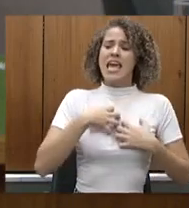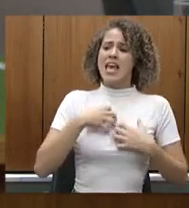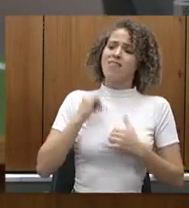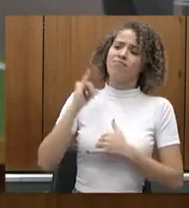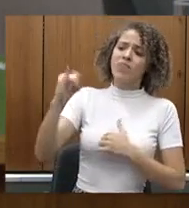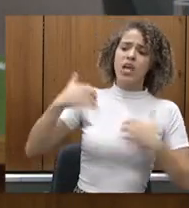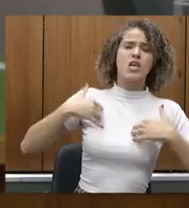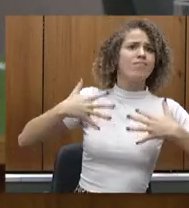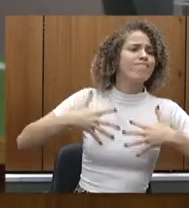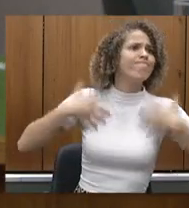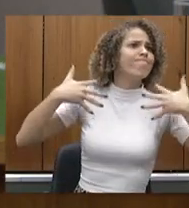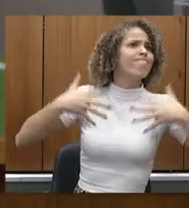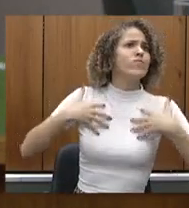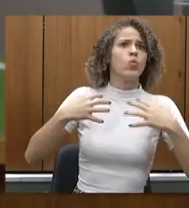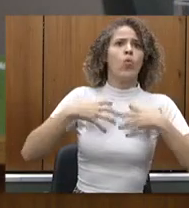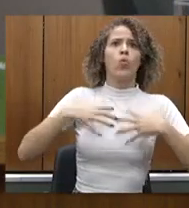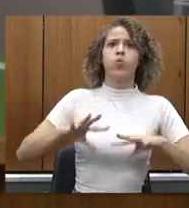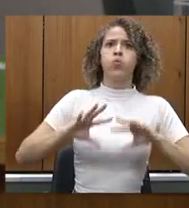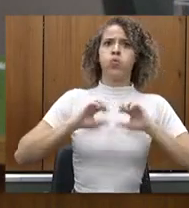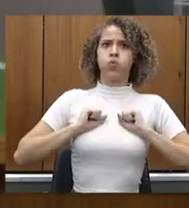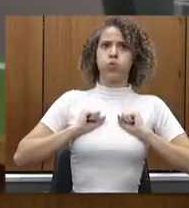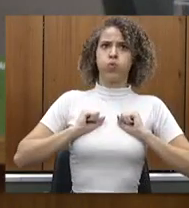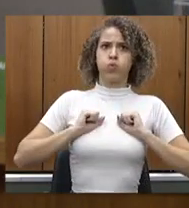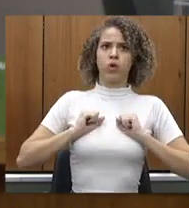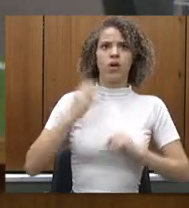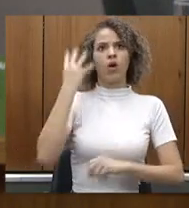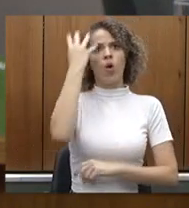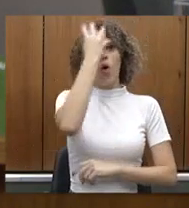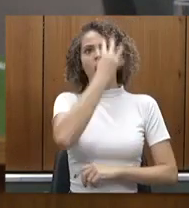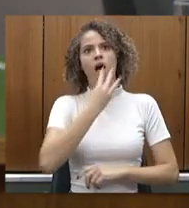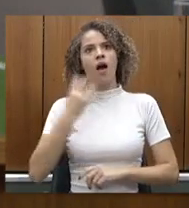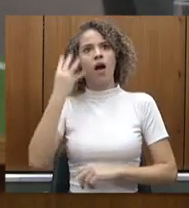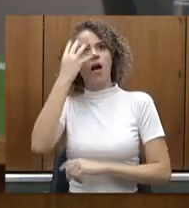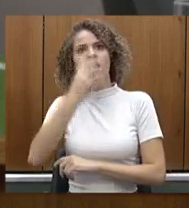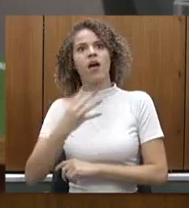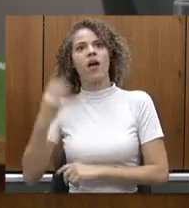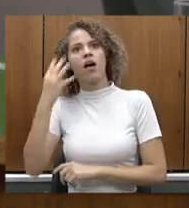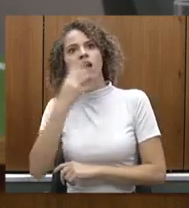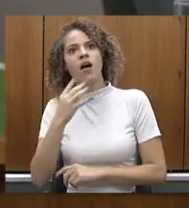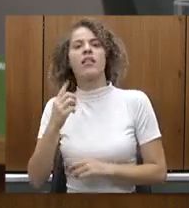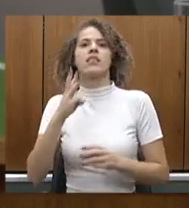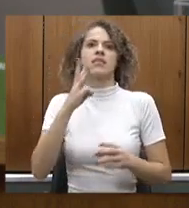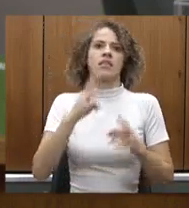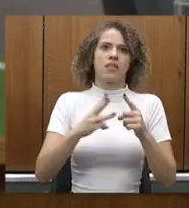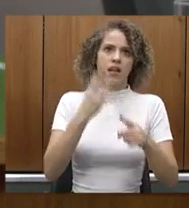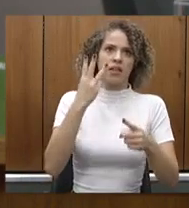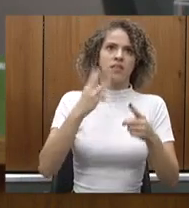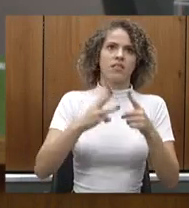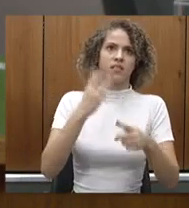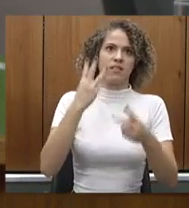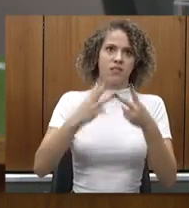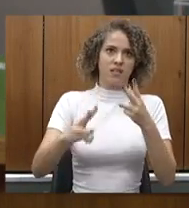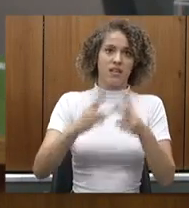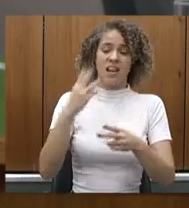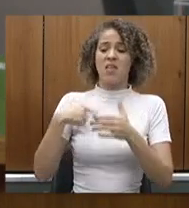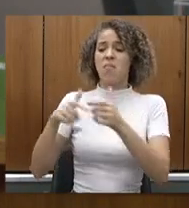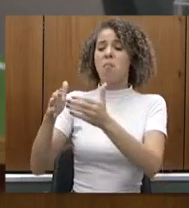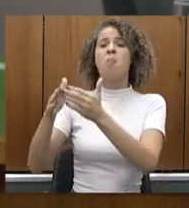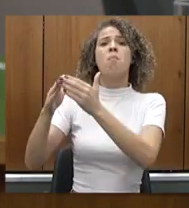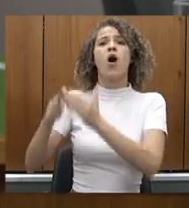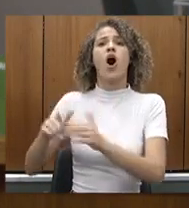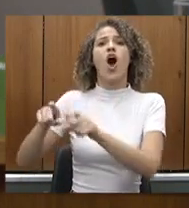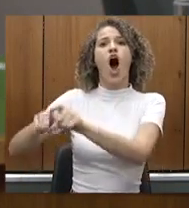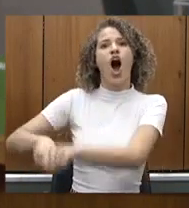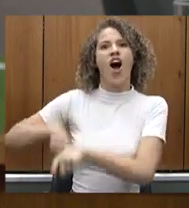é que ele passa quatro horas para ir para Diamantina três vezes na semana só que ele mora na área rural de Minas Novas então